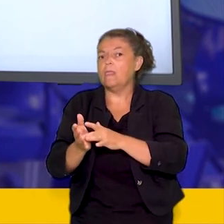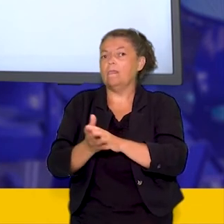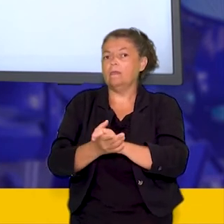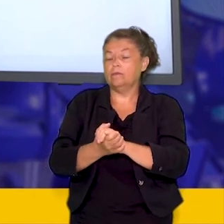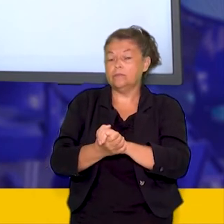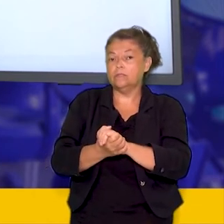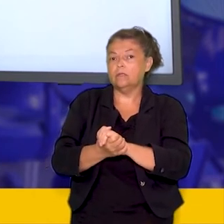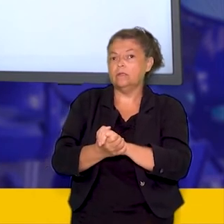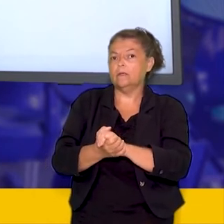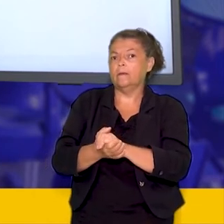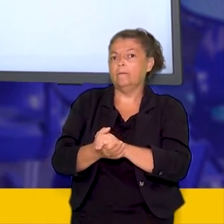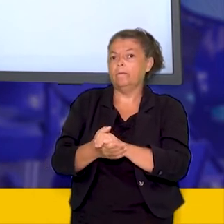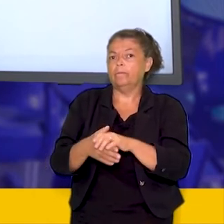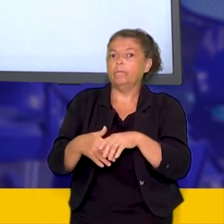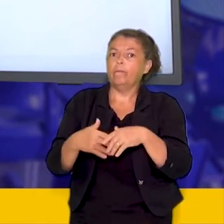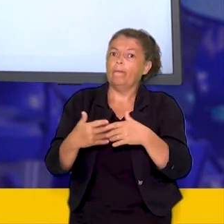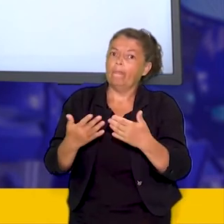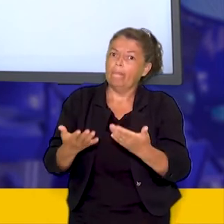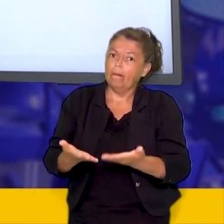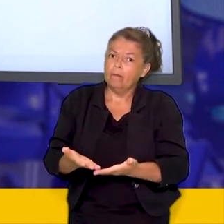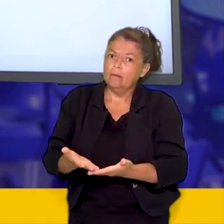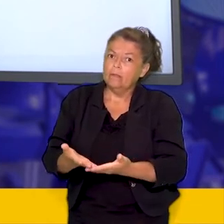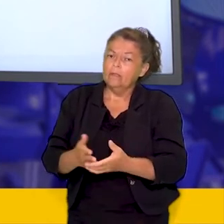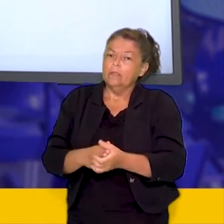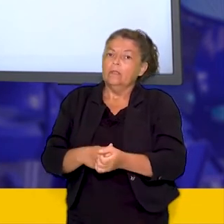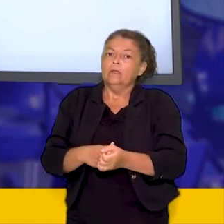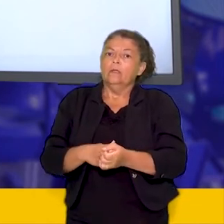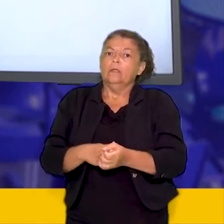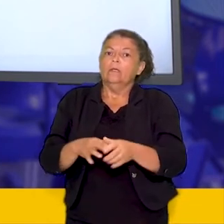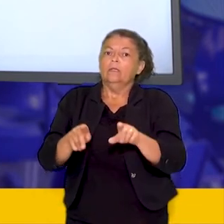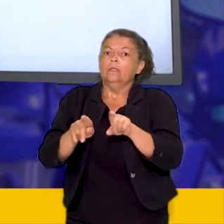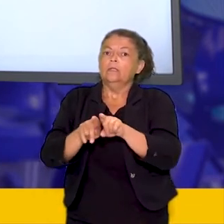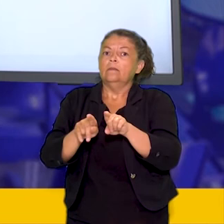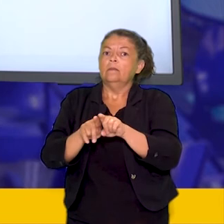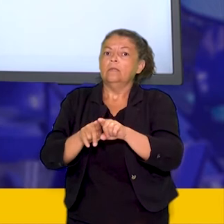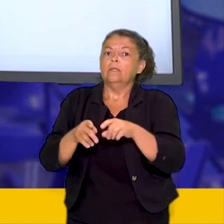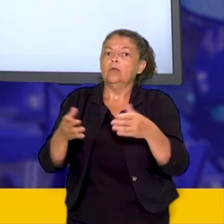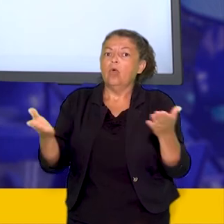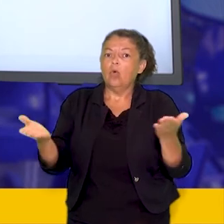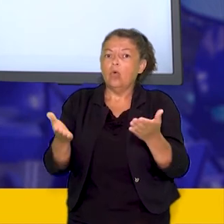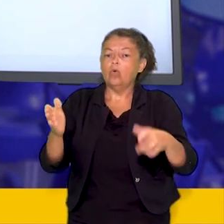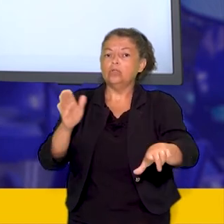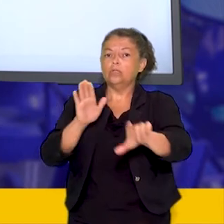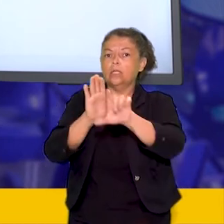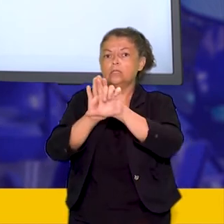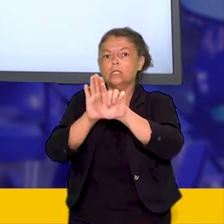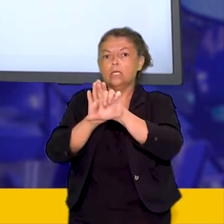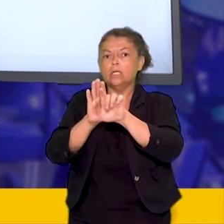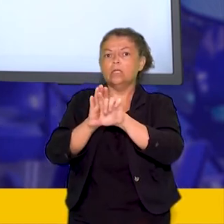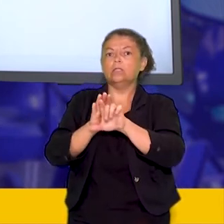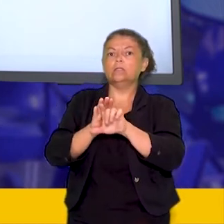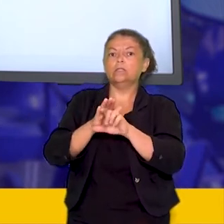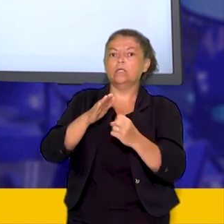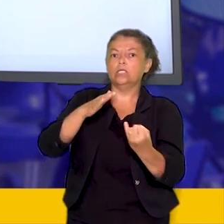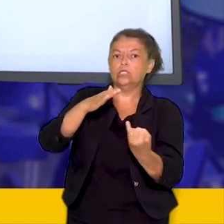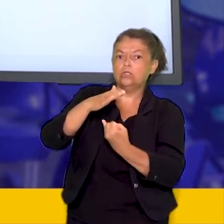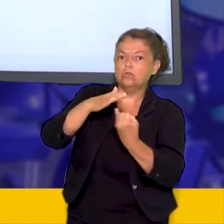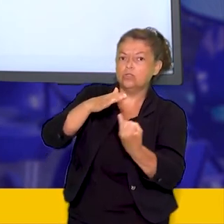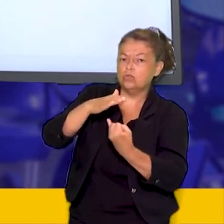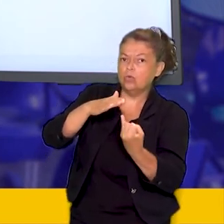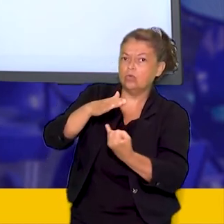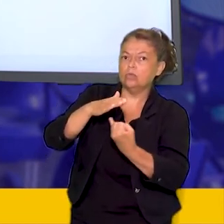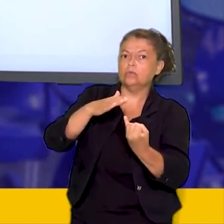porém apesar da consolidação atual das instituições democráticas ainda podemos identificar práticas